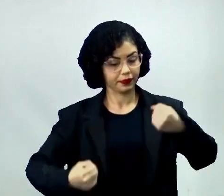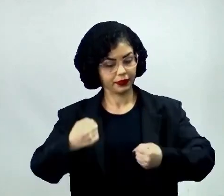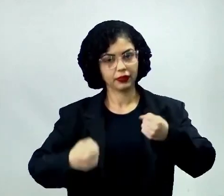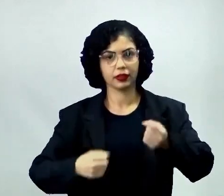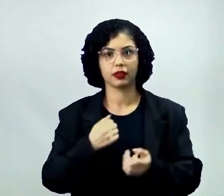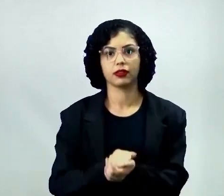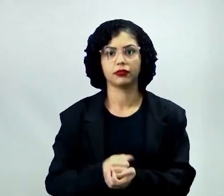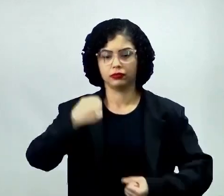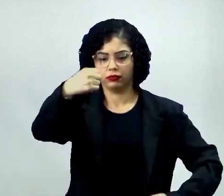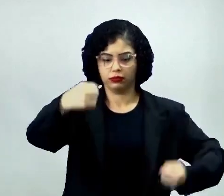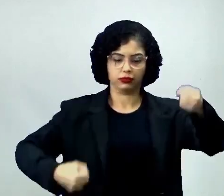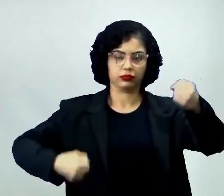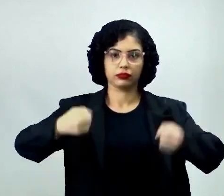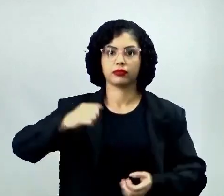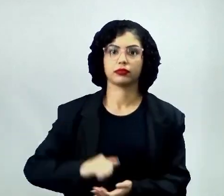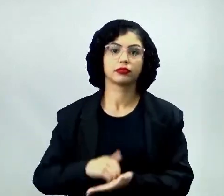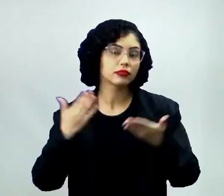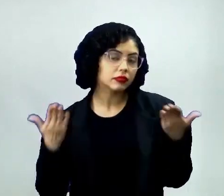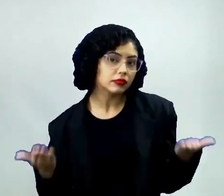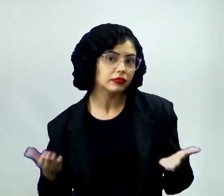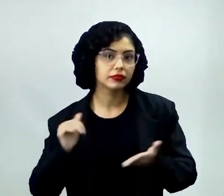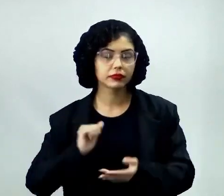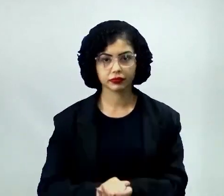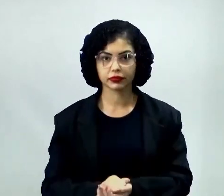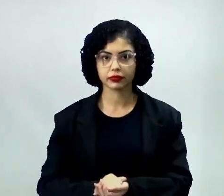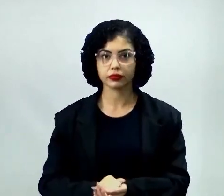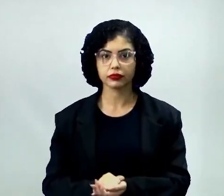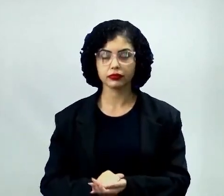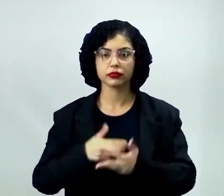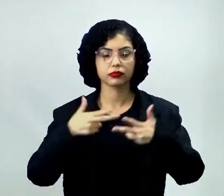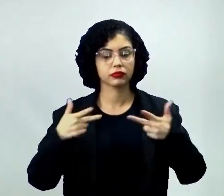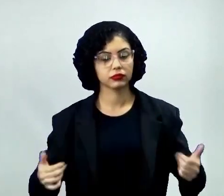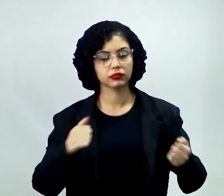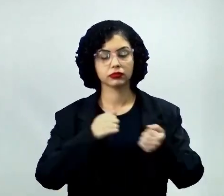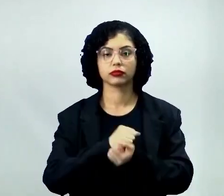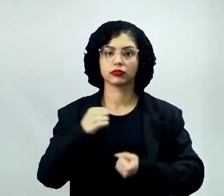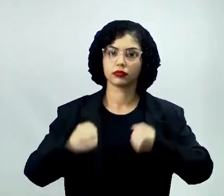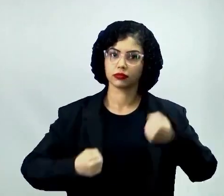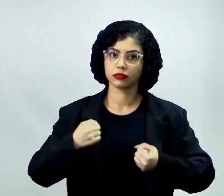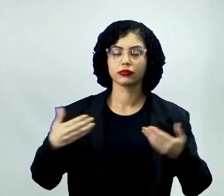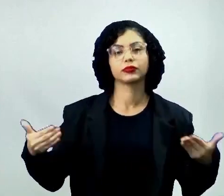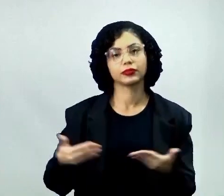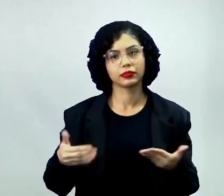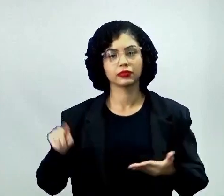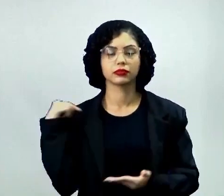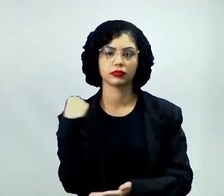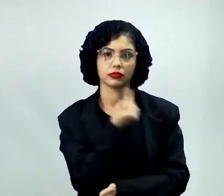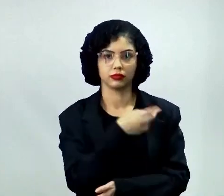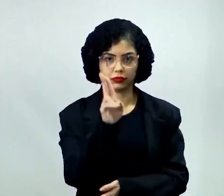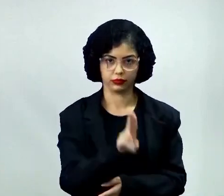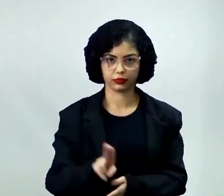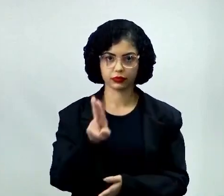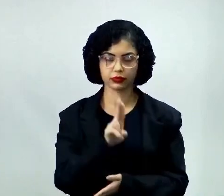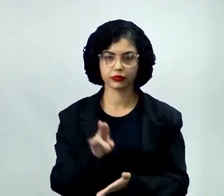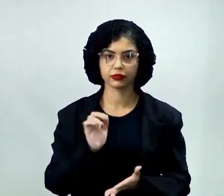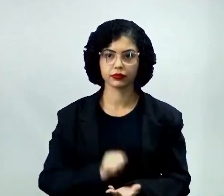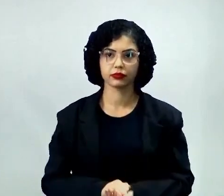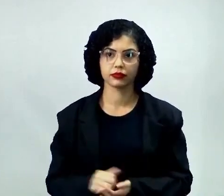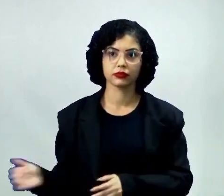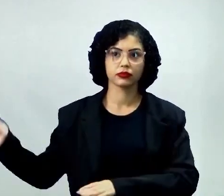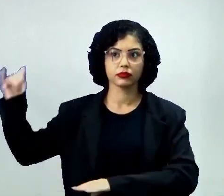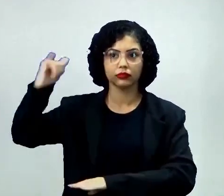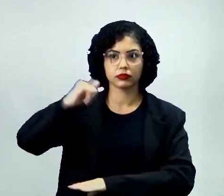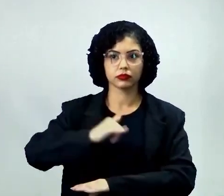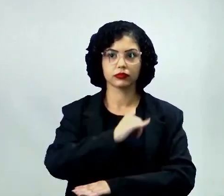carro, o caminhão, então, esses são os meios de transporte que nós temos hoje, que nós usamos hoje. O